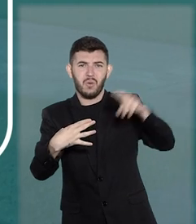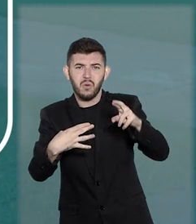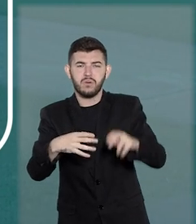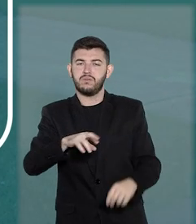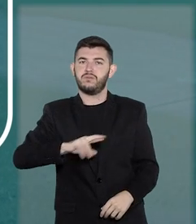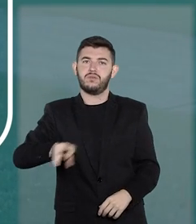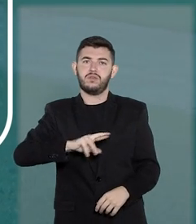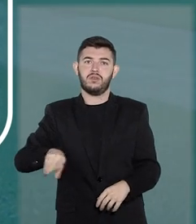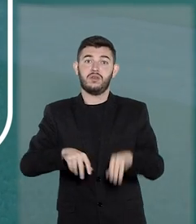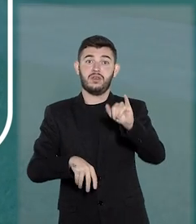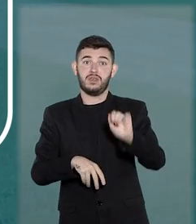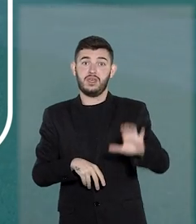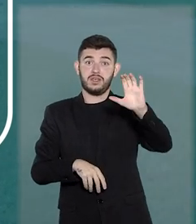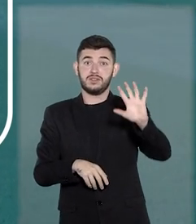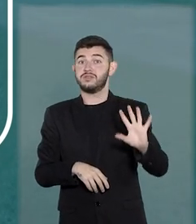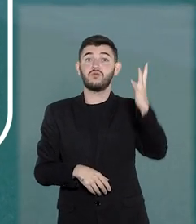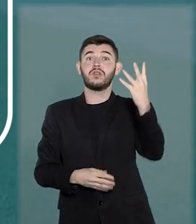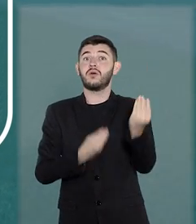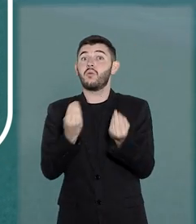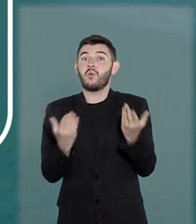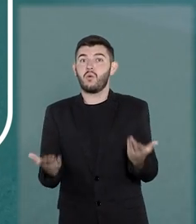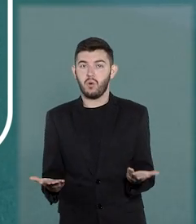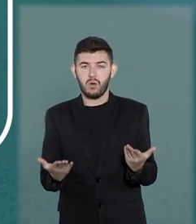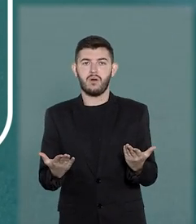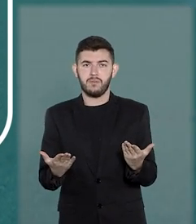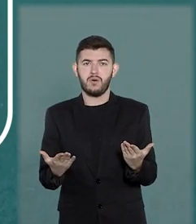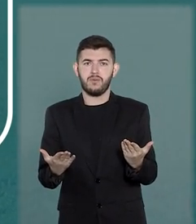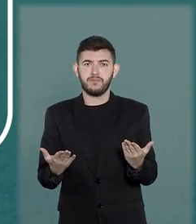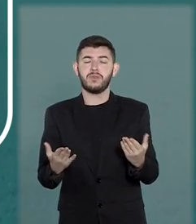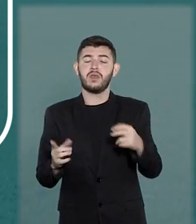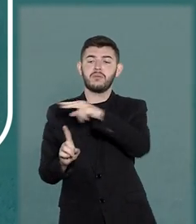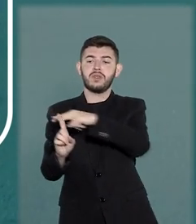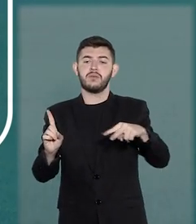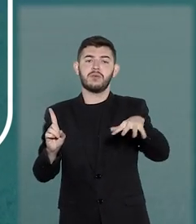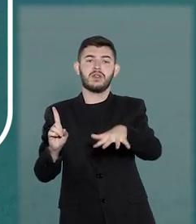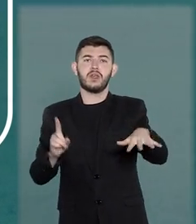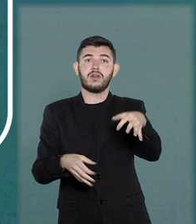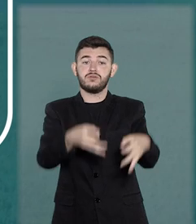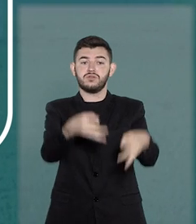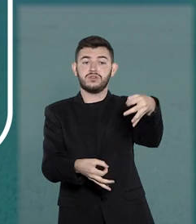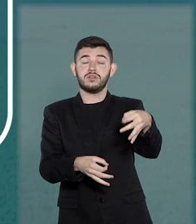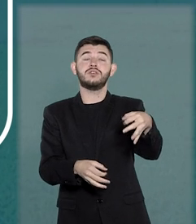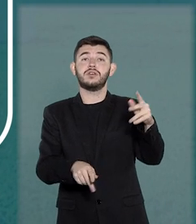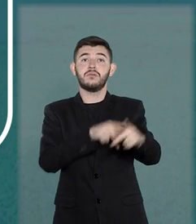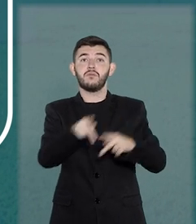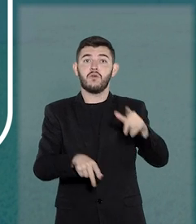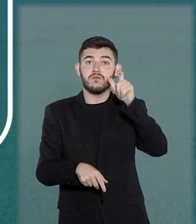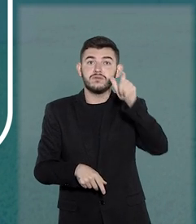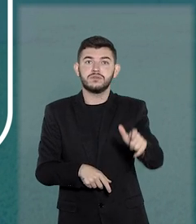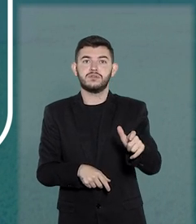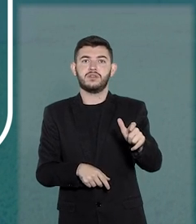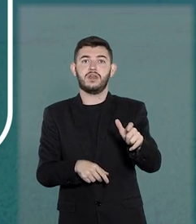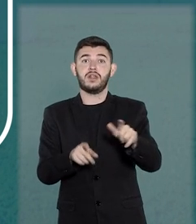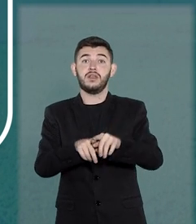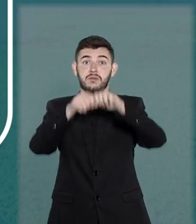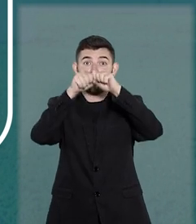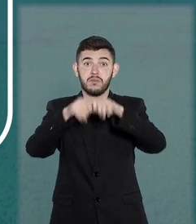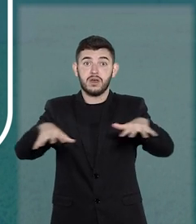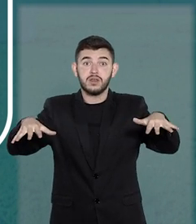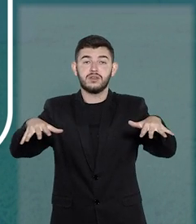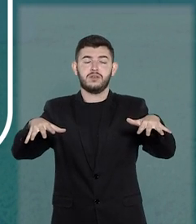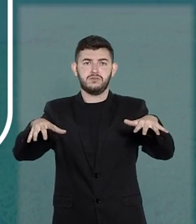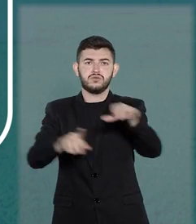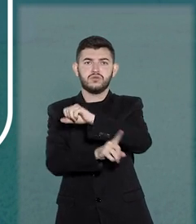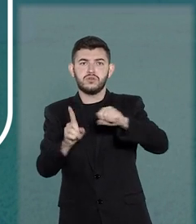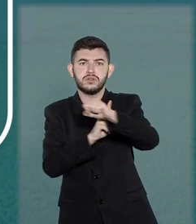situações que ensejam o IAC são as seguintes. Relevância do ponto de vista jurídico e interesse público, grande repercussão